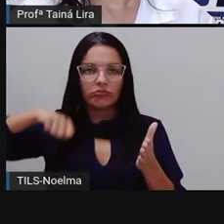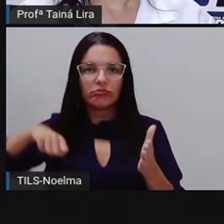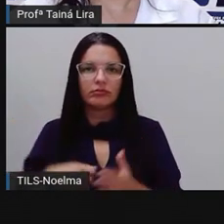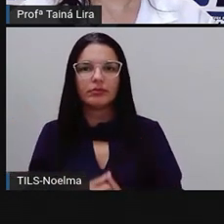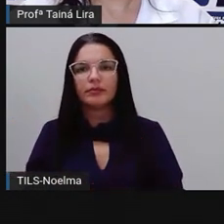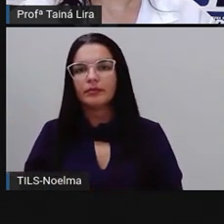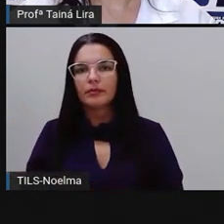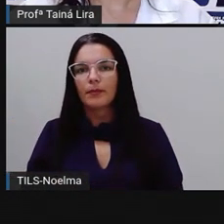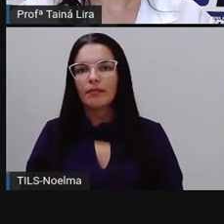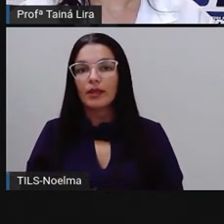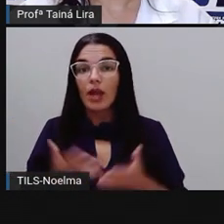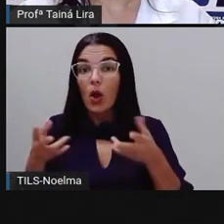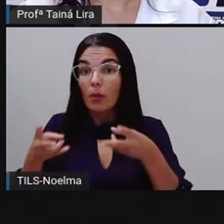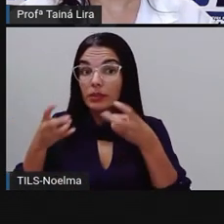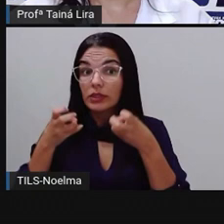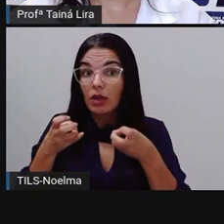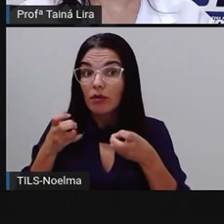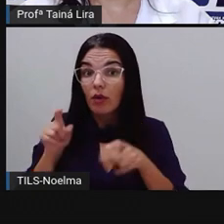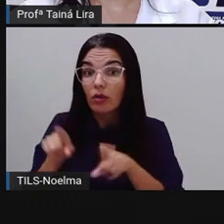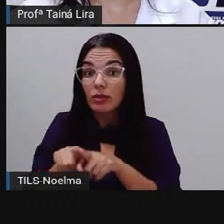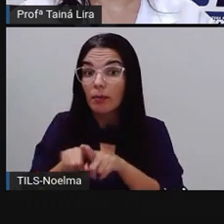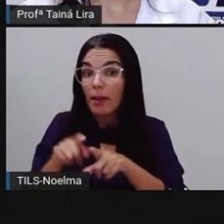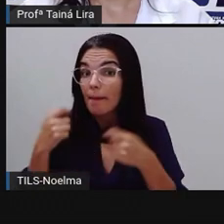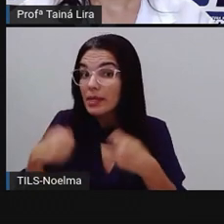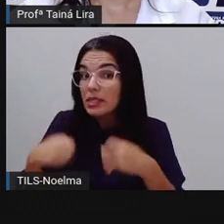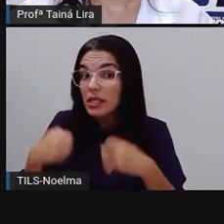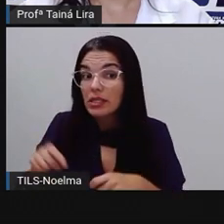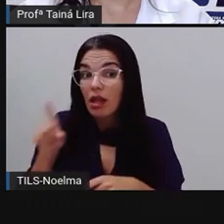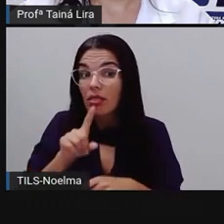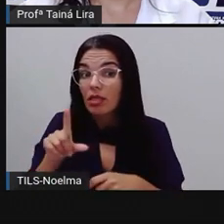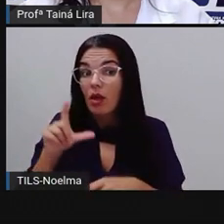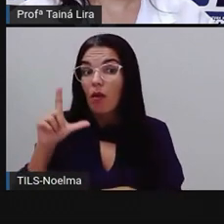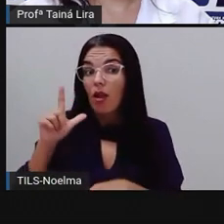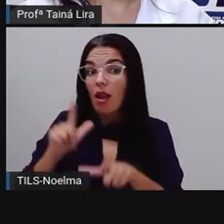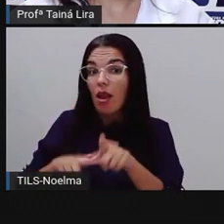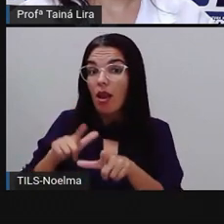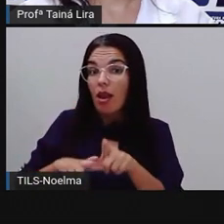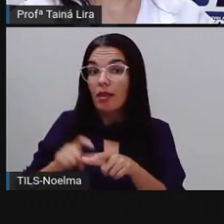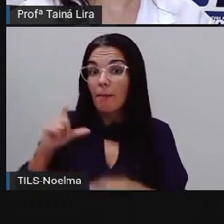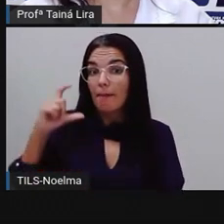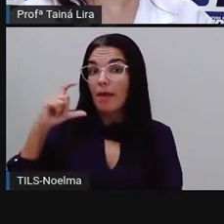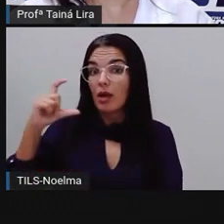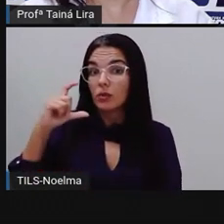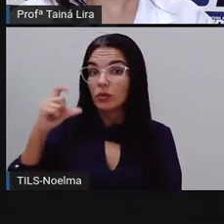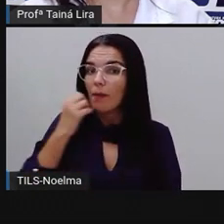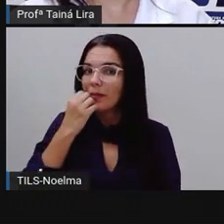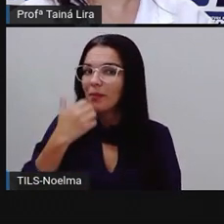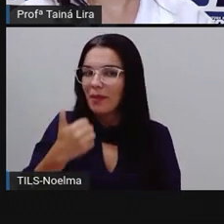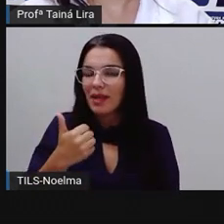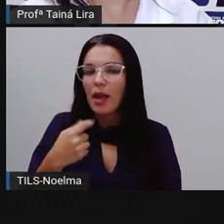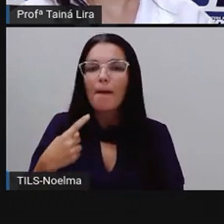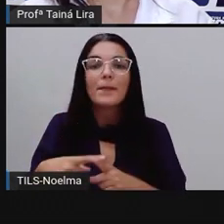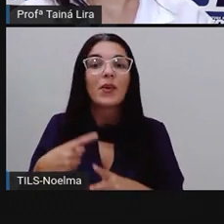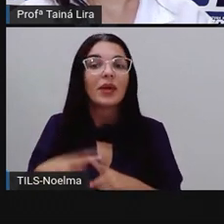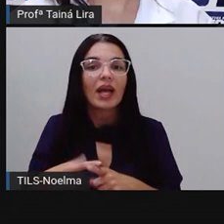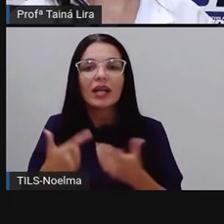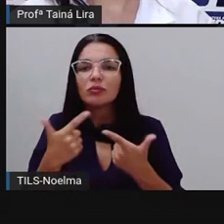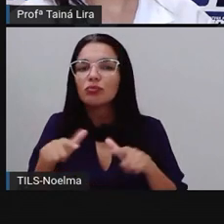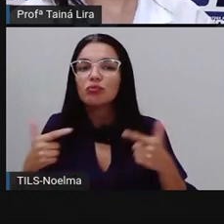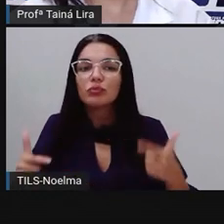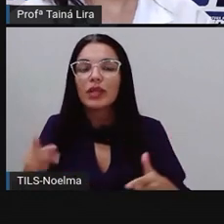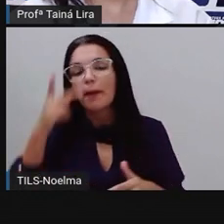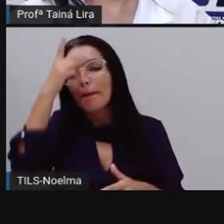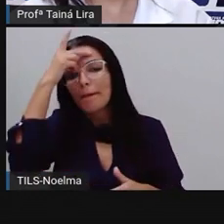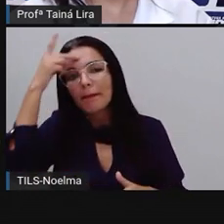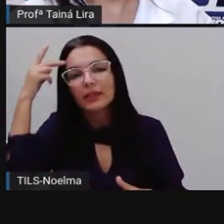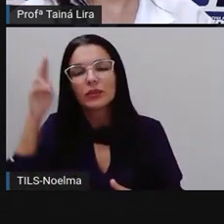Olha lá, observou que não precisamos de letra maiúscula? Então, muito bem, porque não é nome